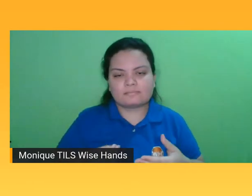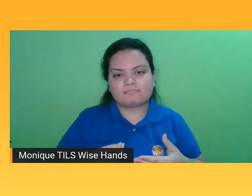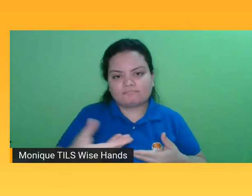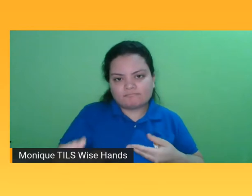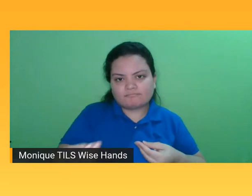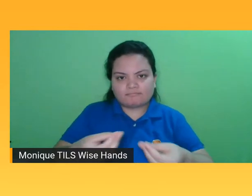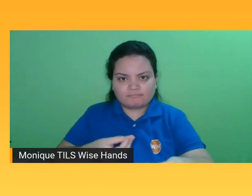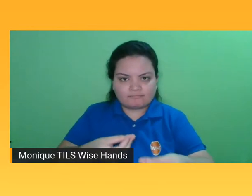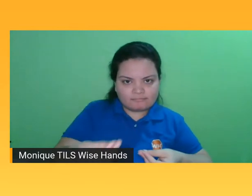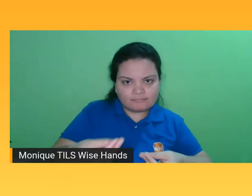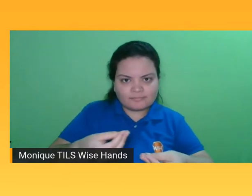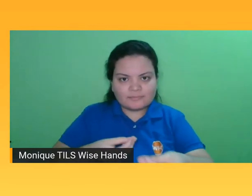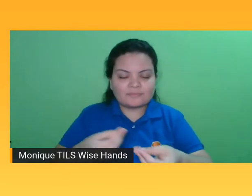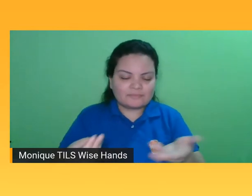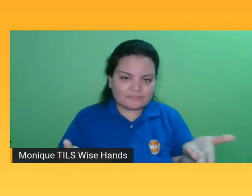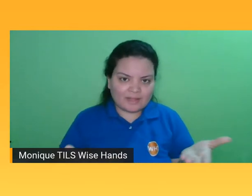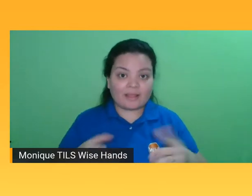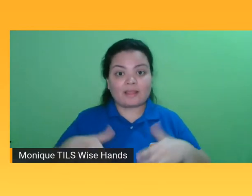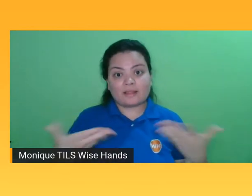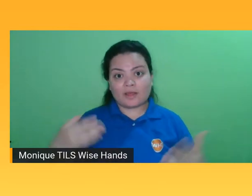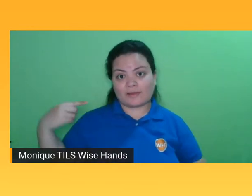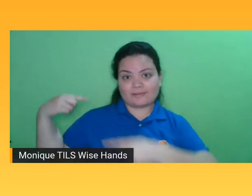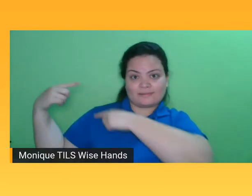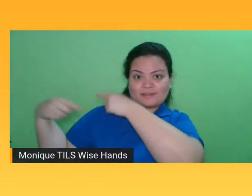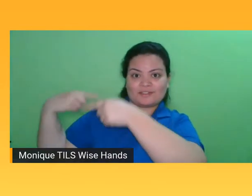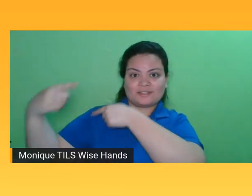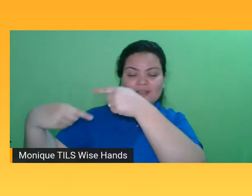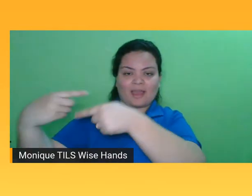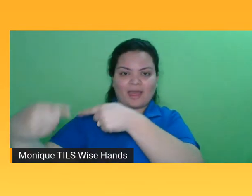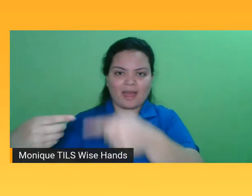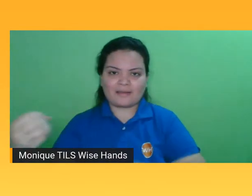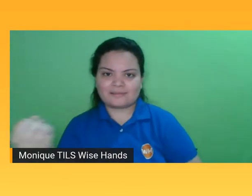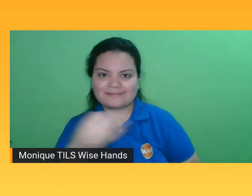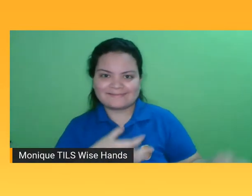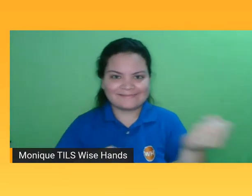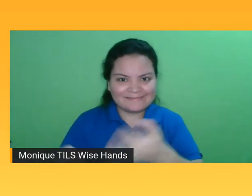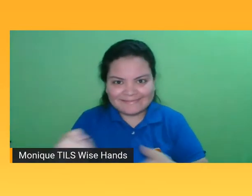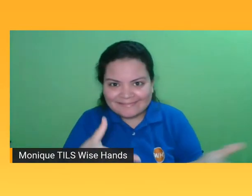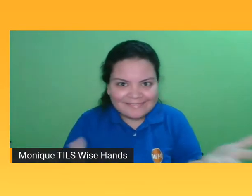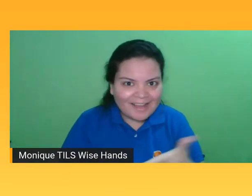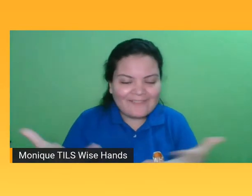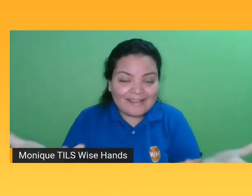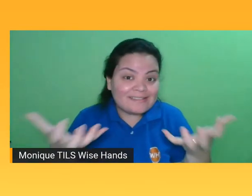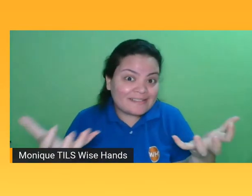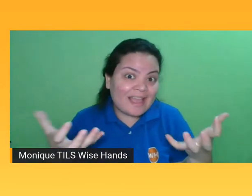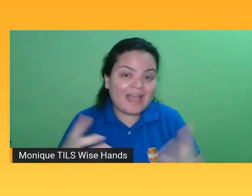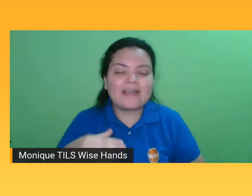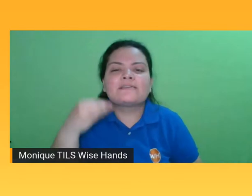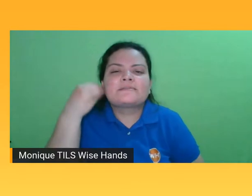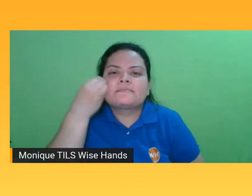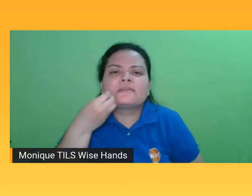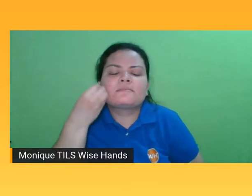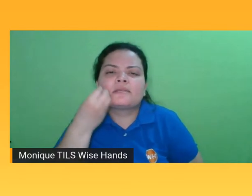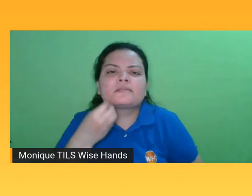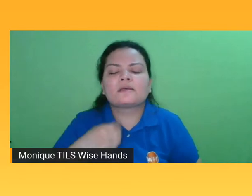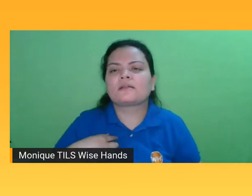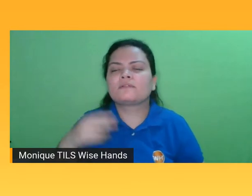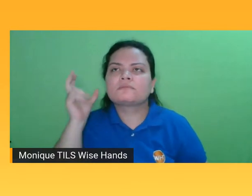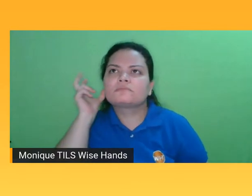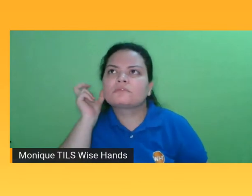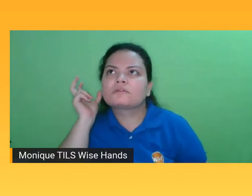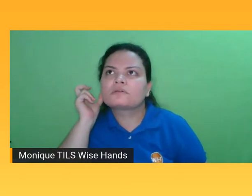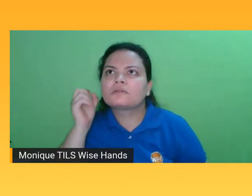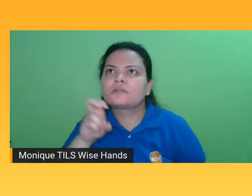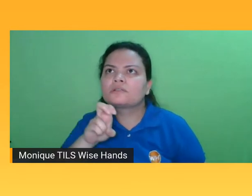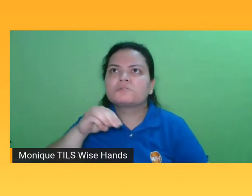E essa geração nova, ela tem essa característica de experimentar. Então, ela vai ouvir cinco minutos daquele audiolivro, se não for bom para ela,